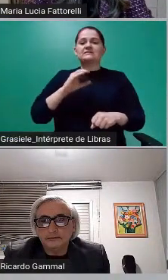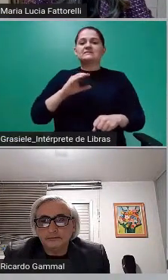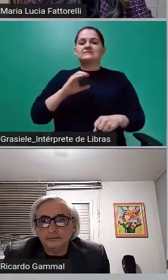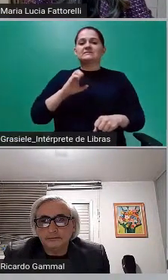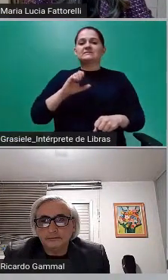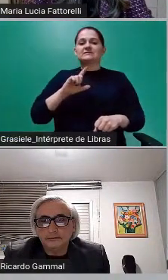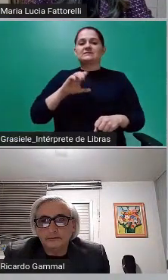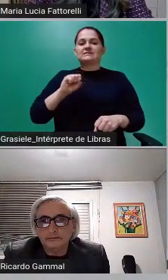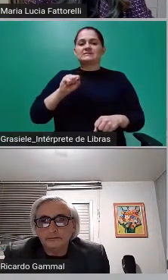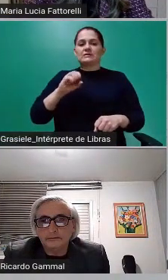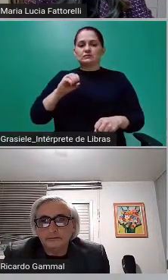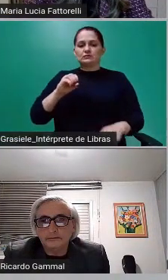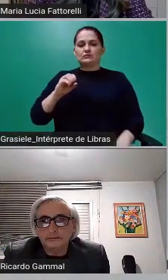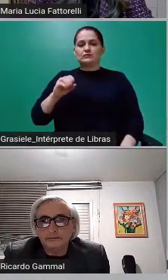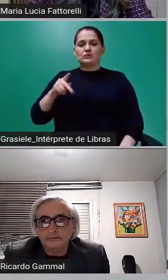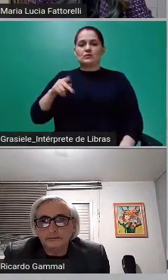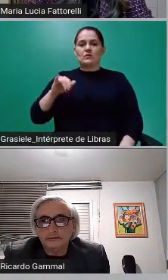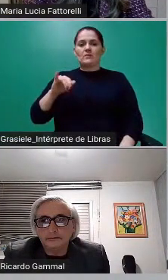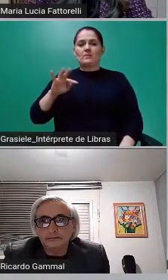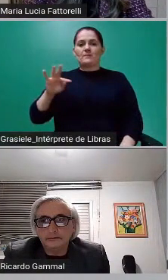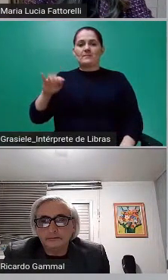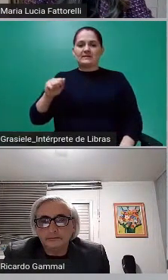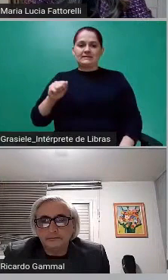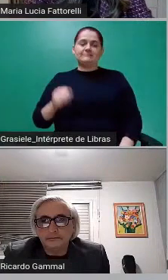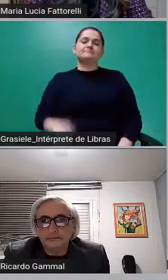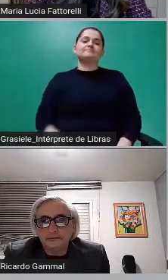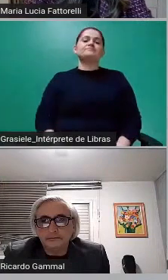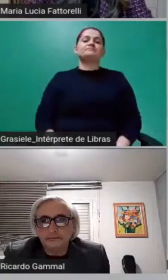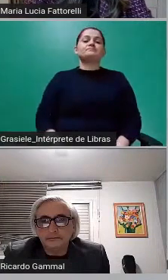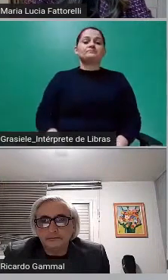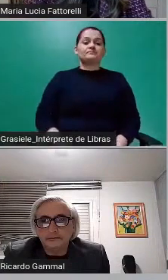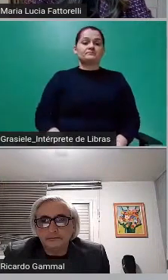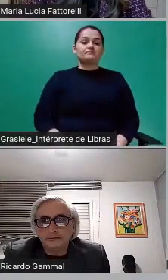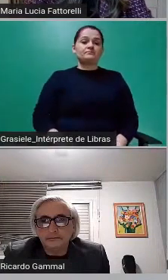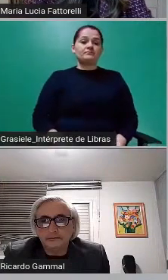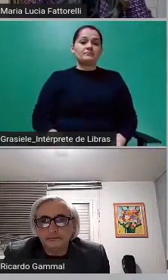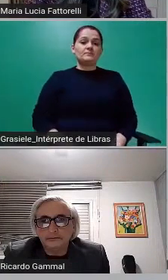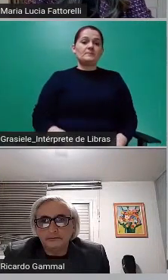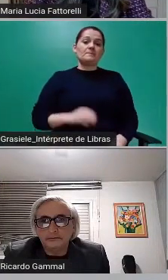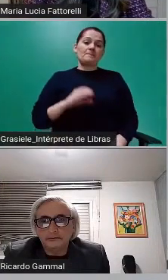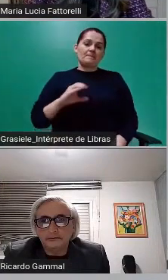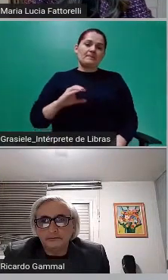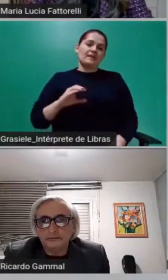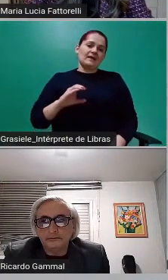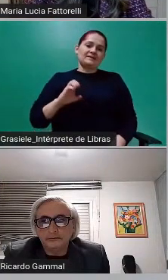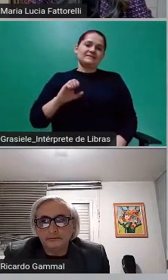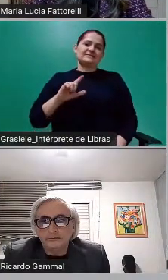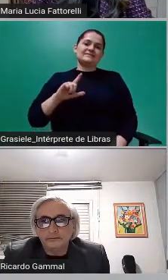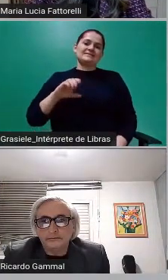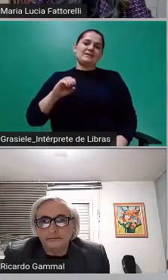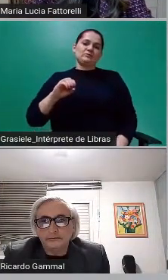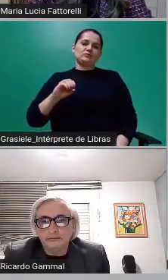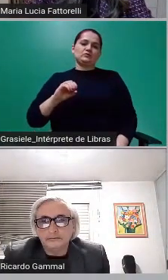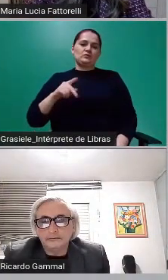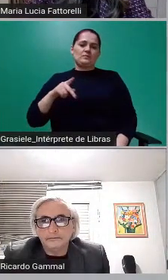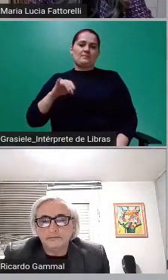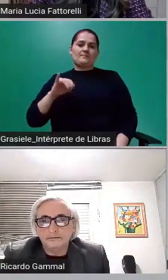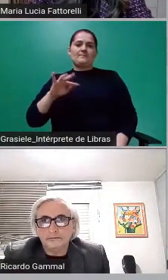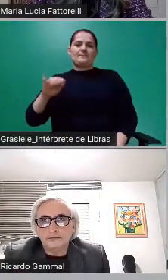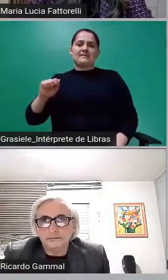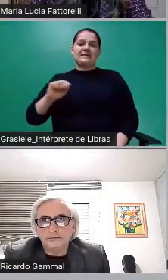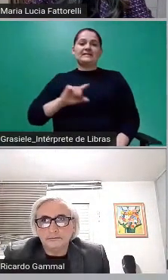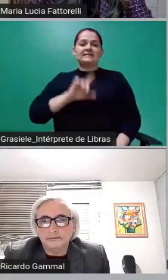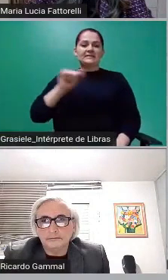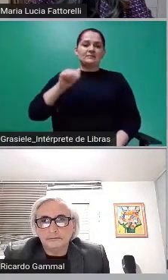da dívida pública do município. Depois o Celso Pitta foi, inclusive, eleito prefeito de São Paulo de 97